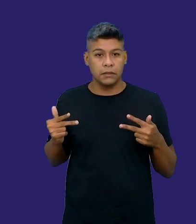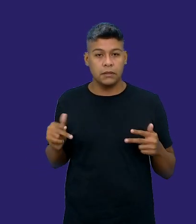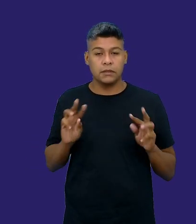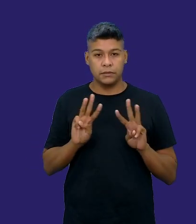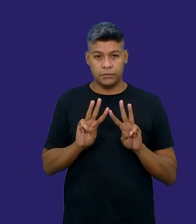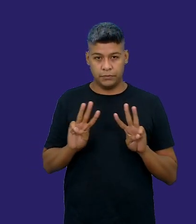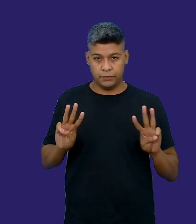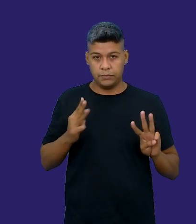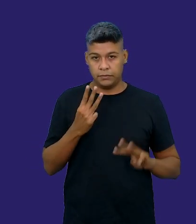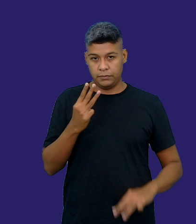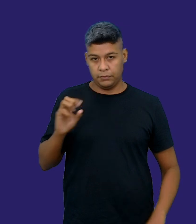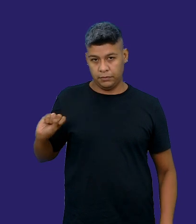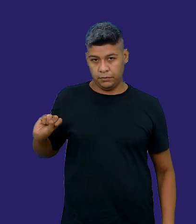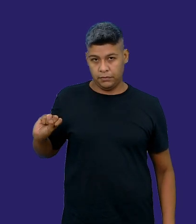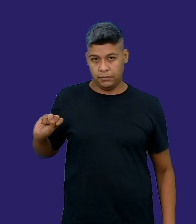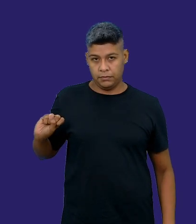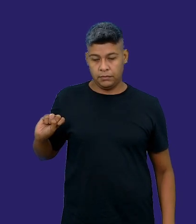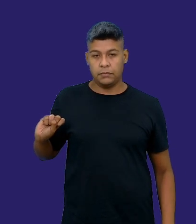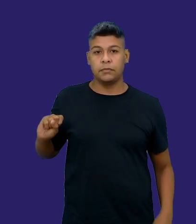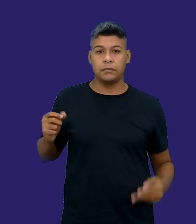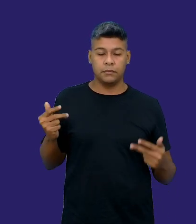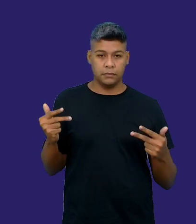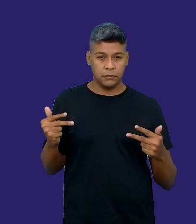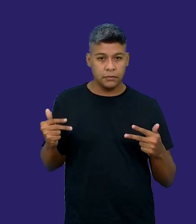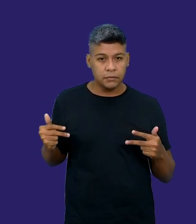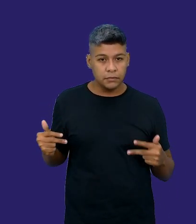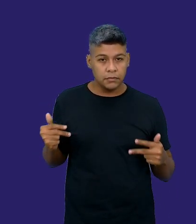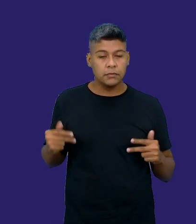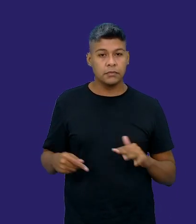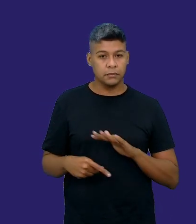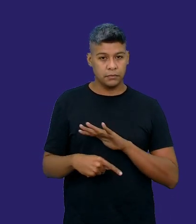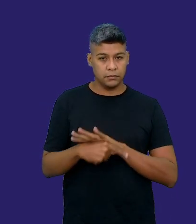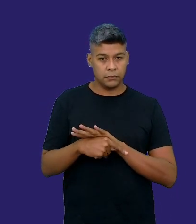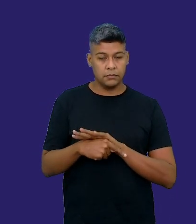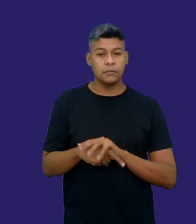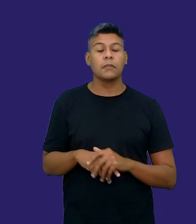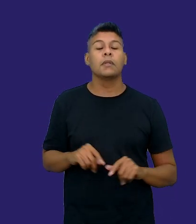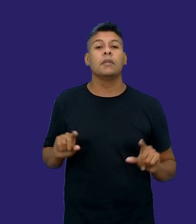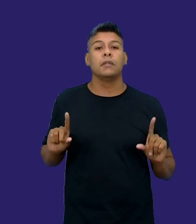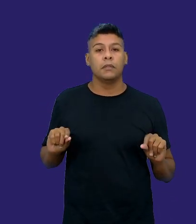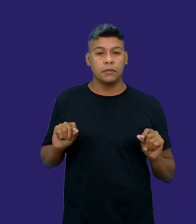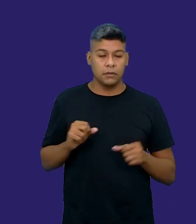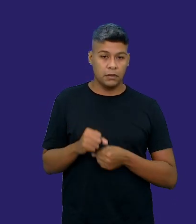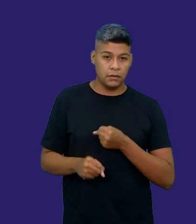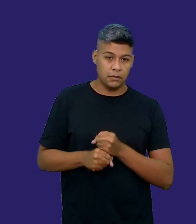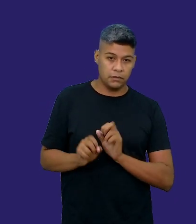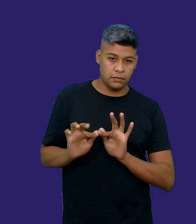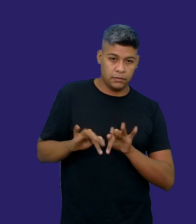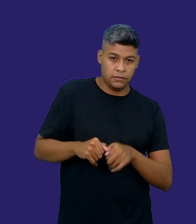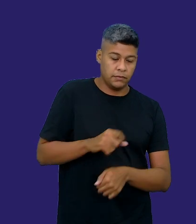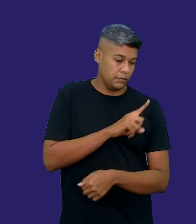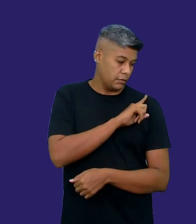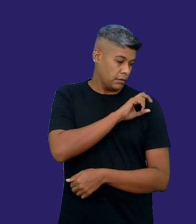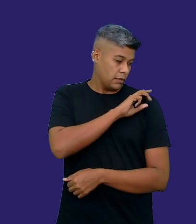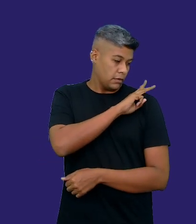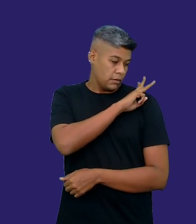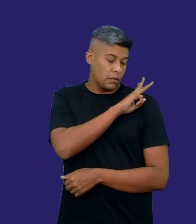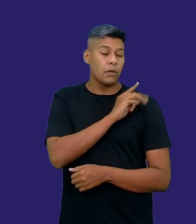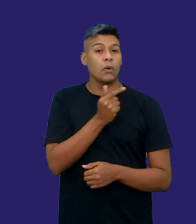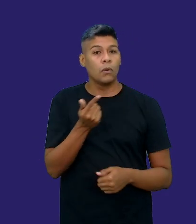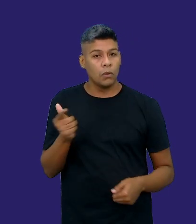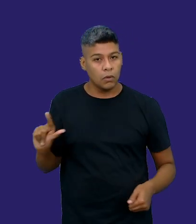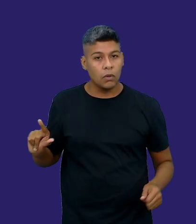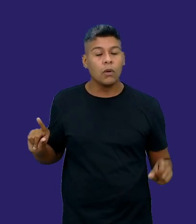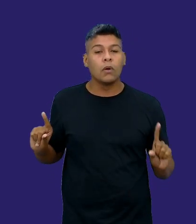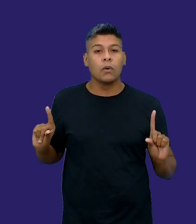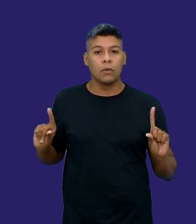site da IFAP, um link para anos, anos finais do ensino médio, outro para,